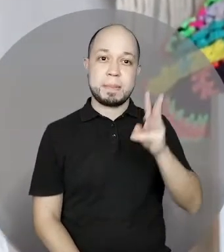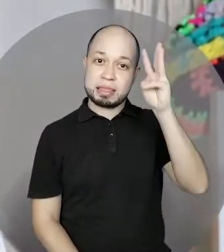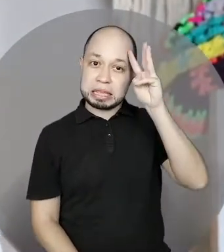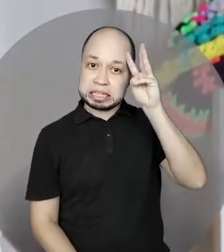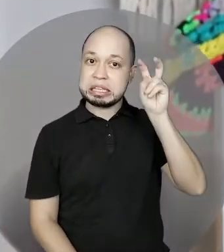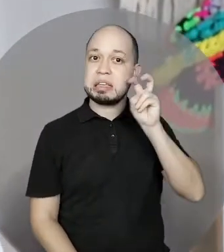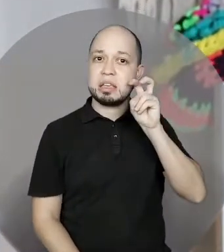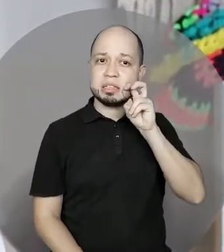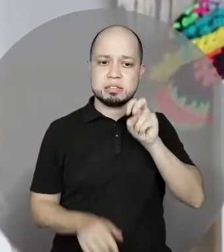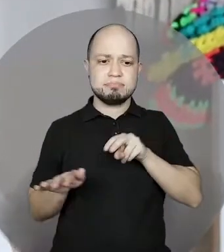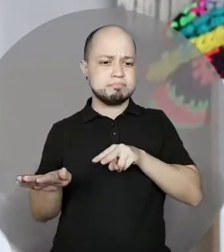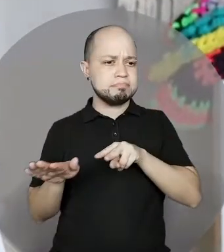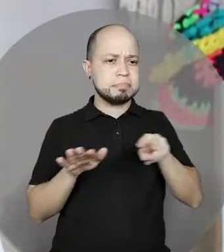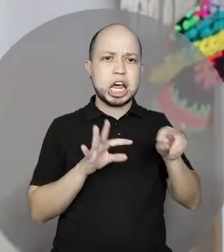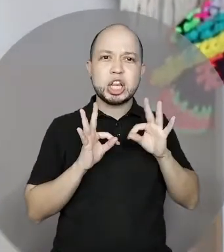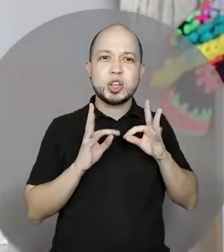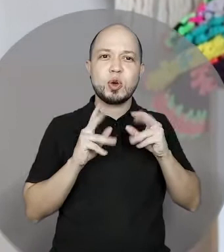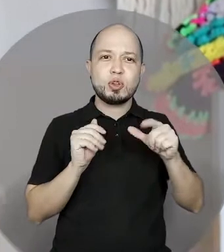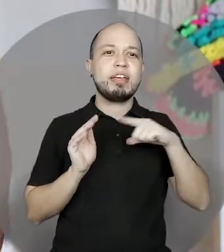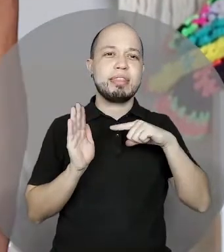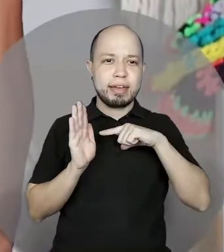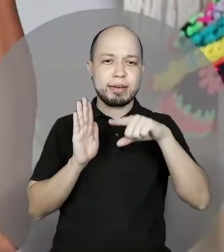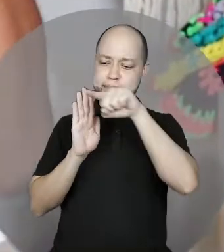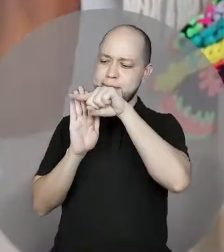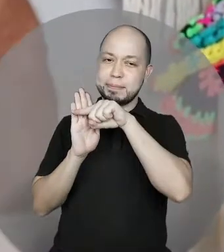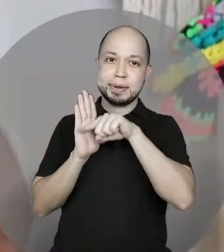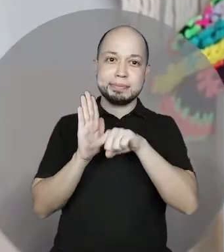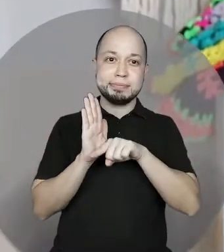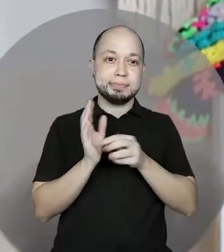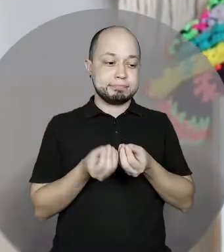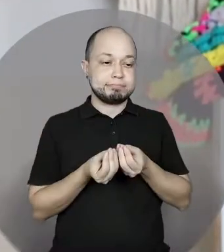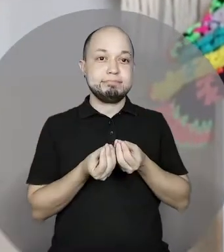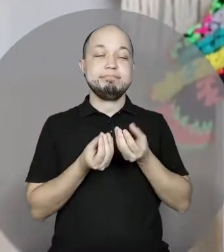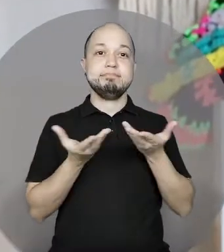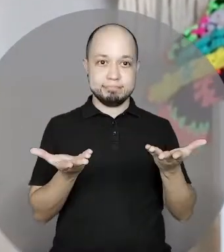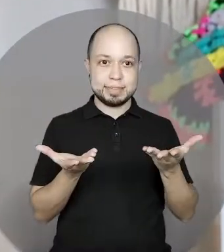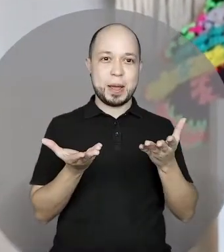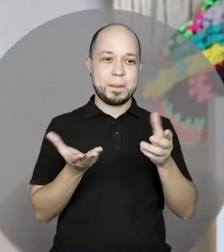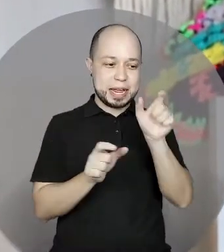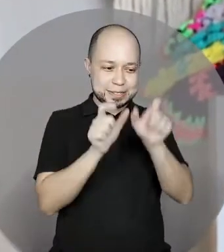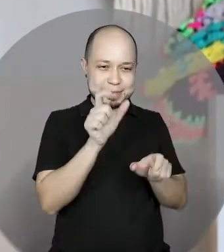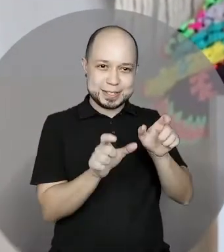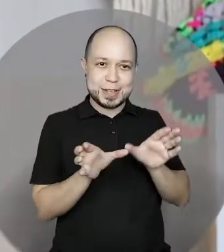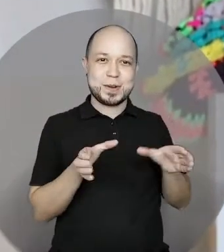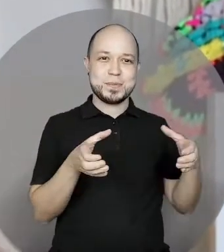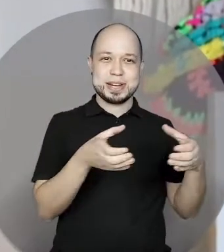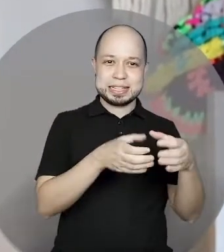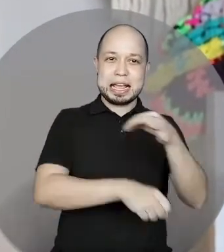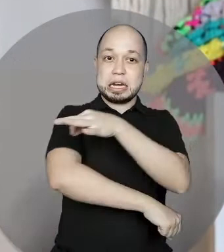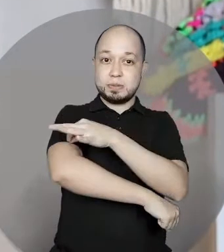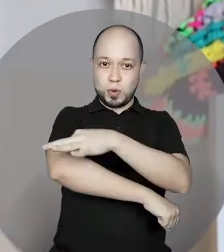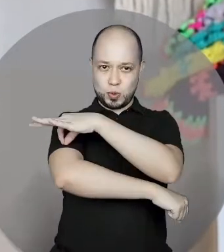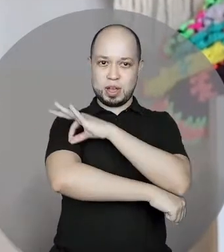toda cheia de atividades para oferecer a nossa comunidade da Granja Portugal e a